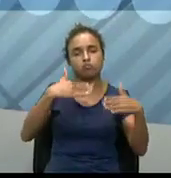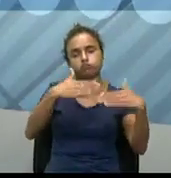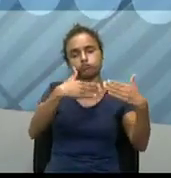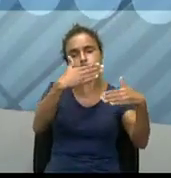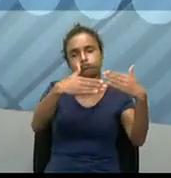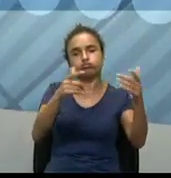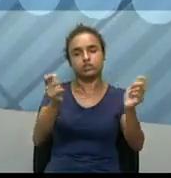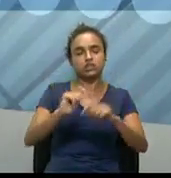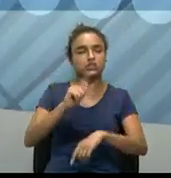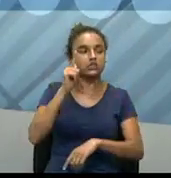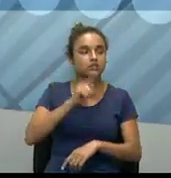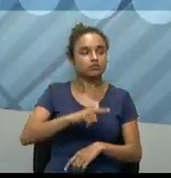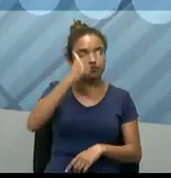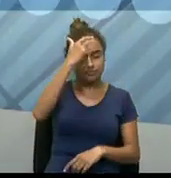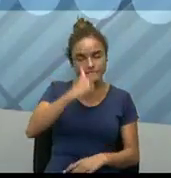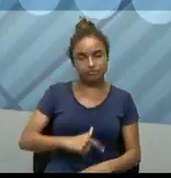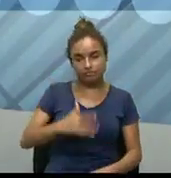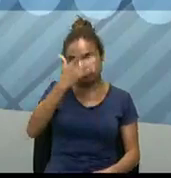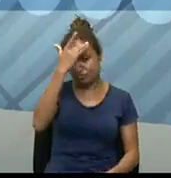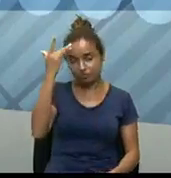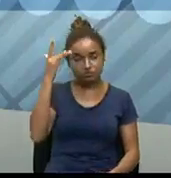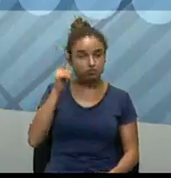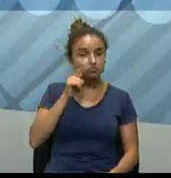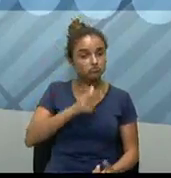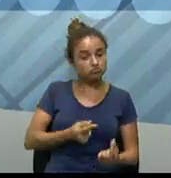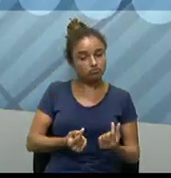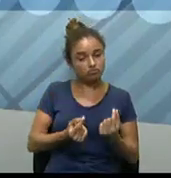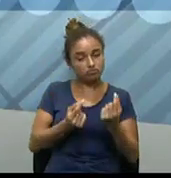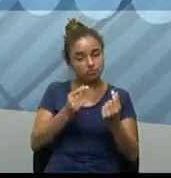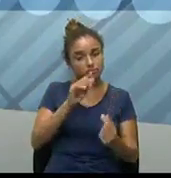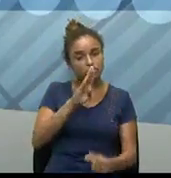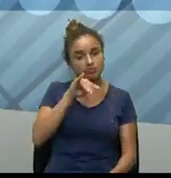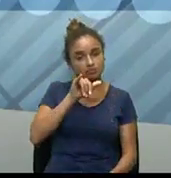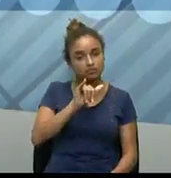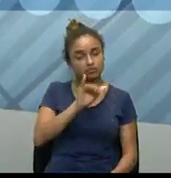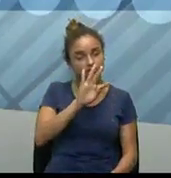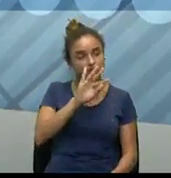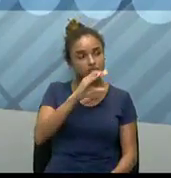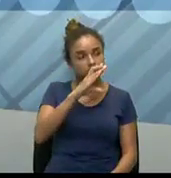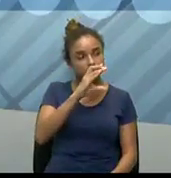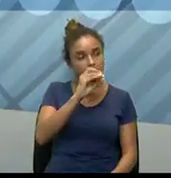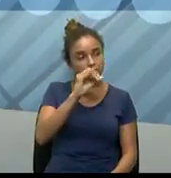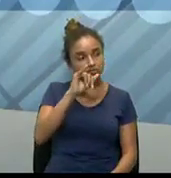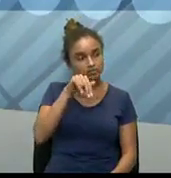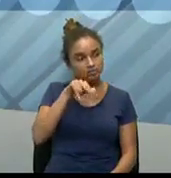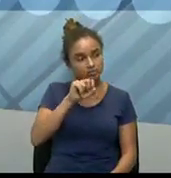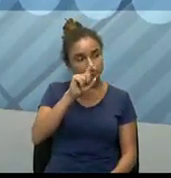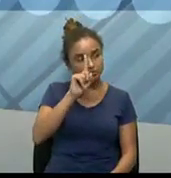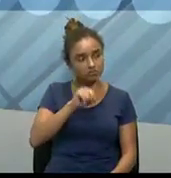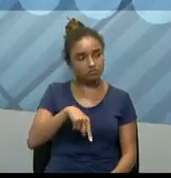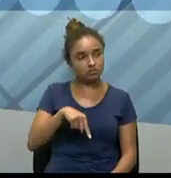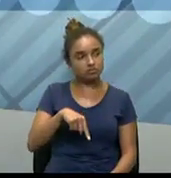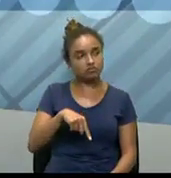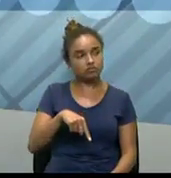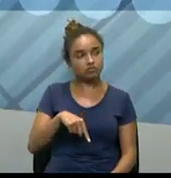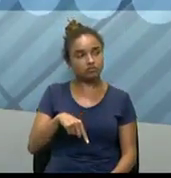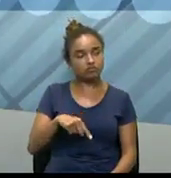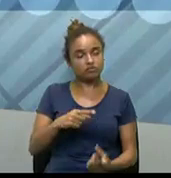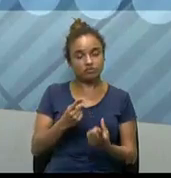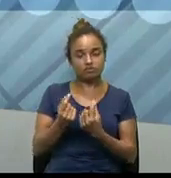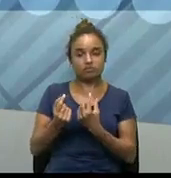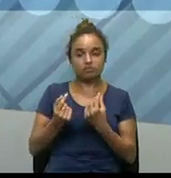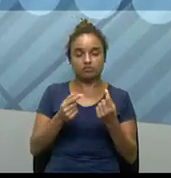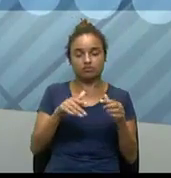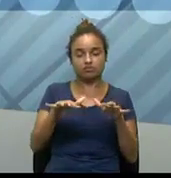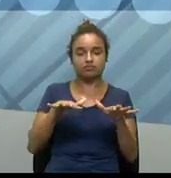que conseguiram enriquecer em função das Bitcoins. Porém, né? Então, acompanhe a moeda, a